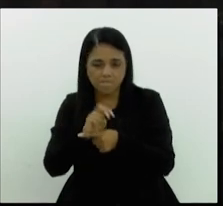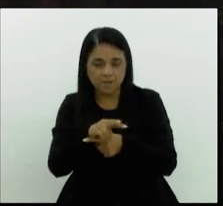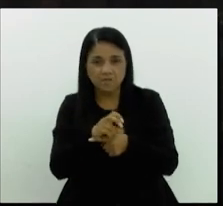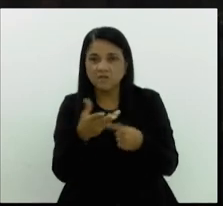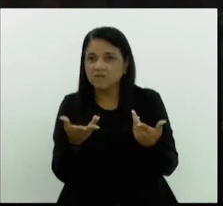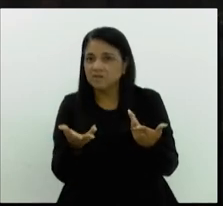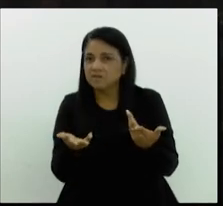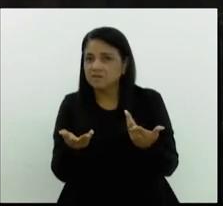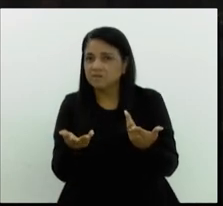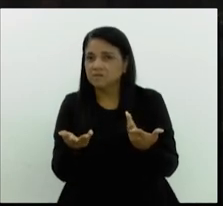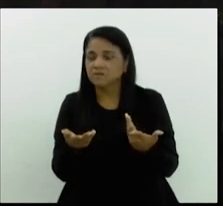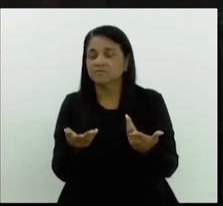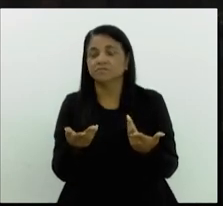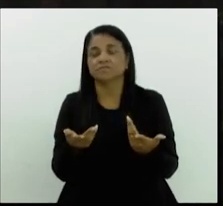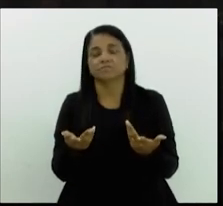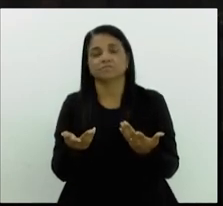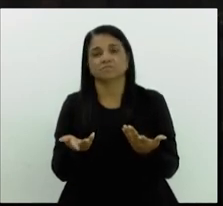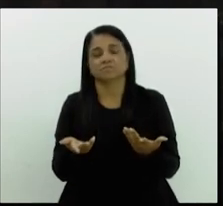presidente,